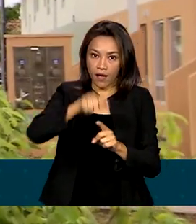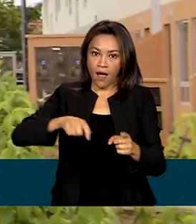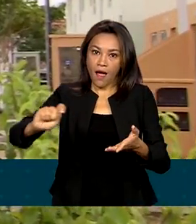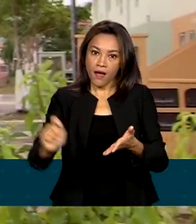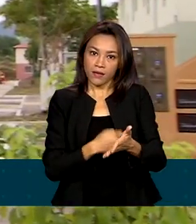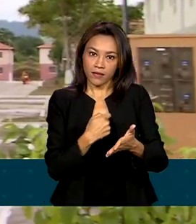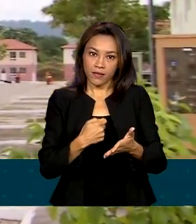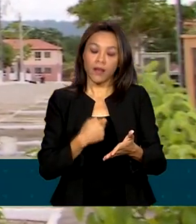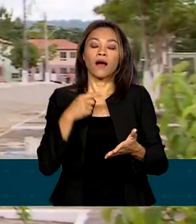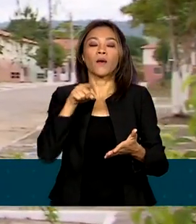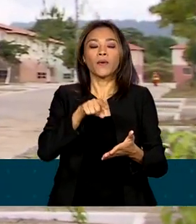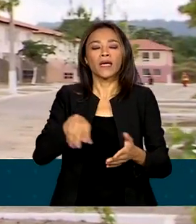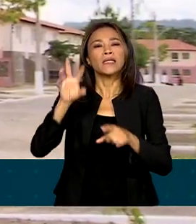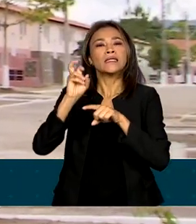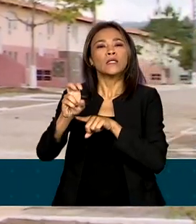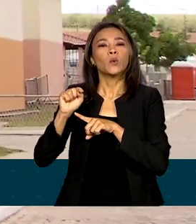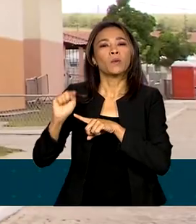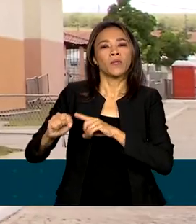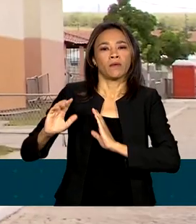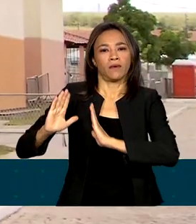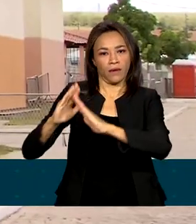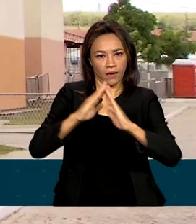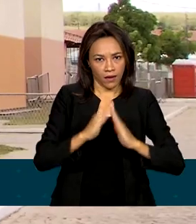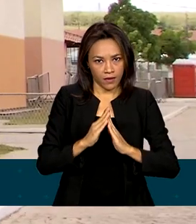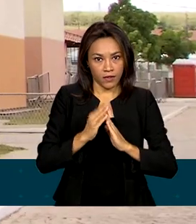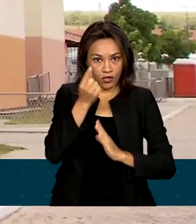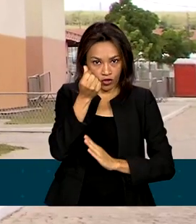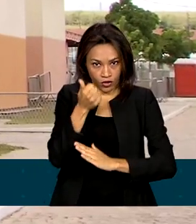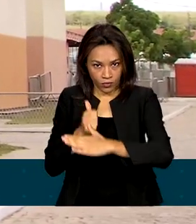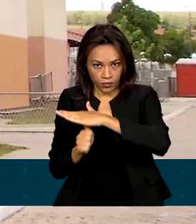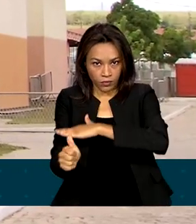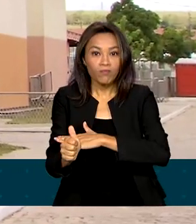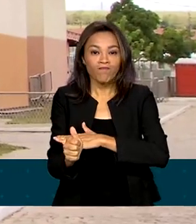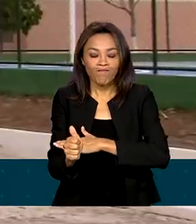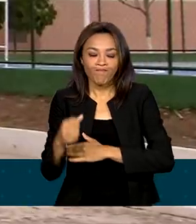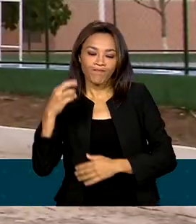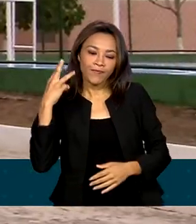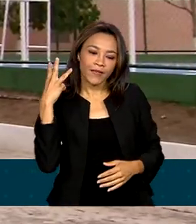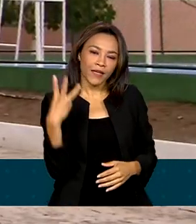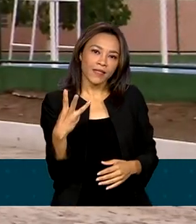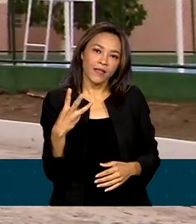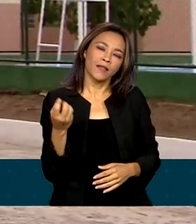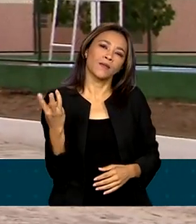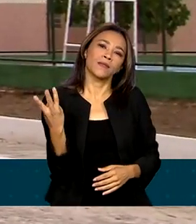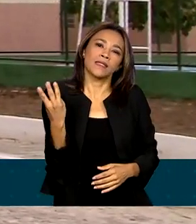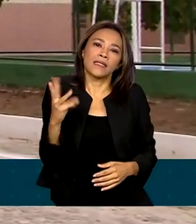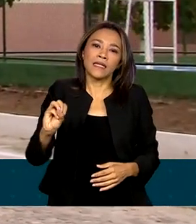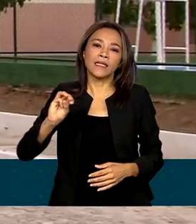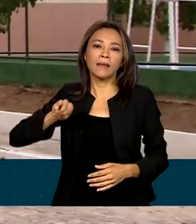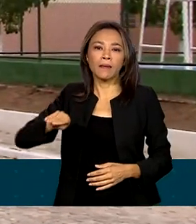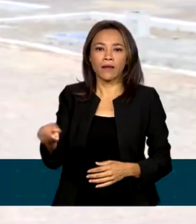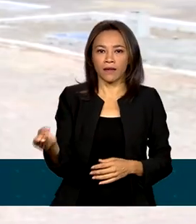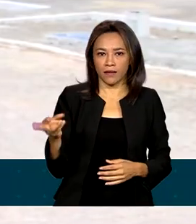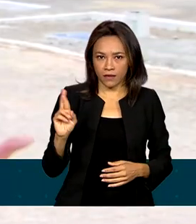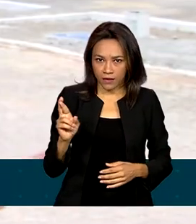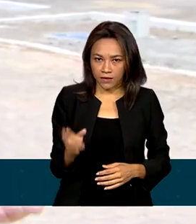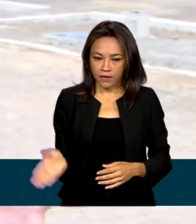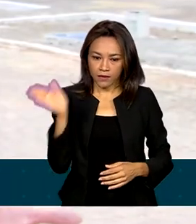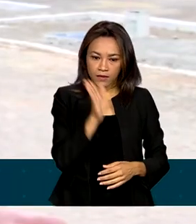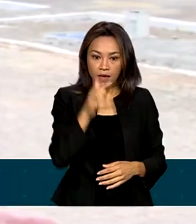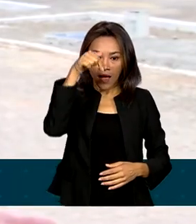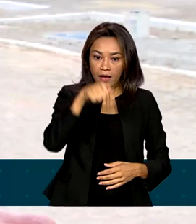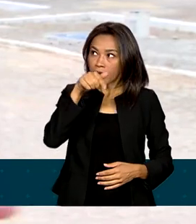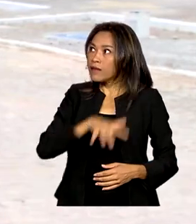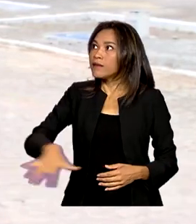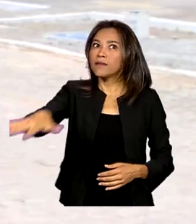retomada das primeiras 5 mil unidades. O investimento previsto é de 330 milhões de reais. Aqui em Santo